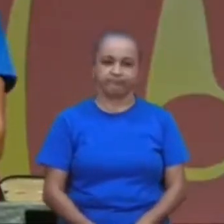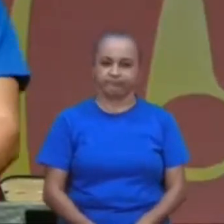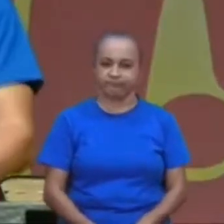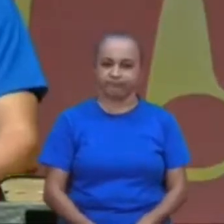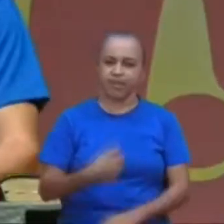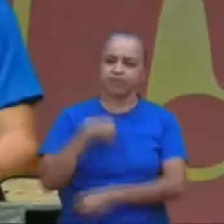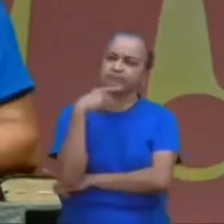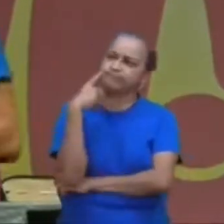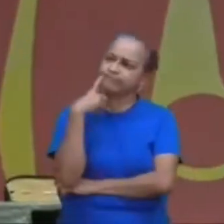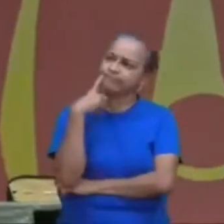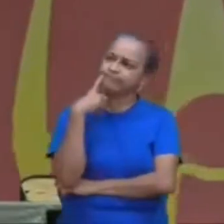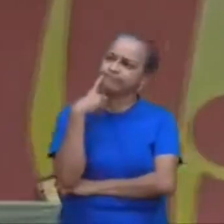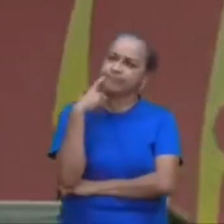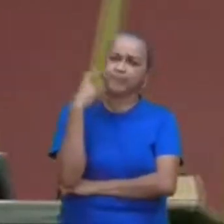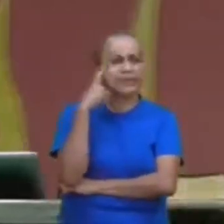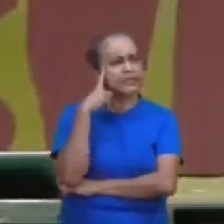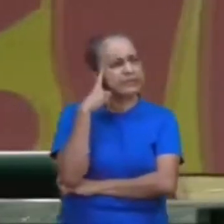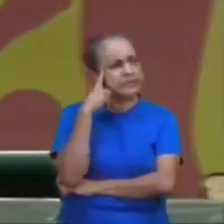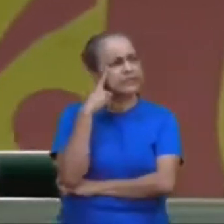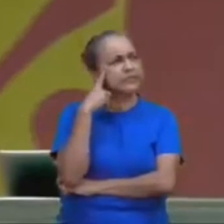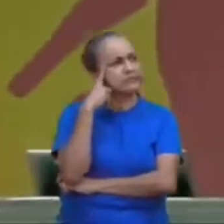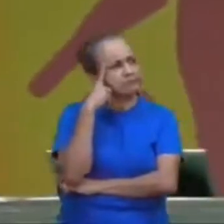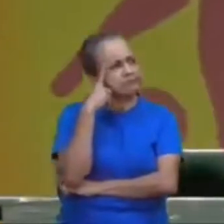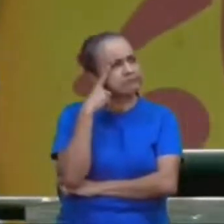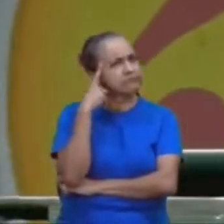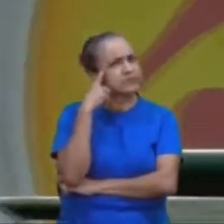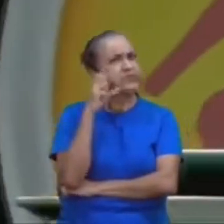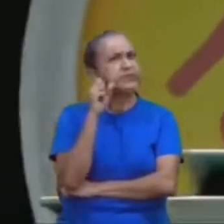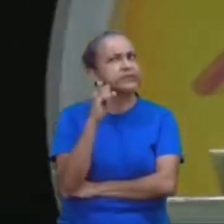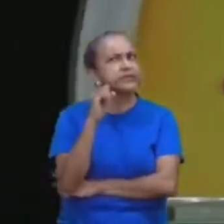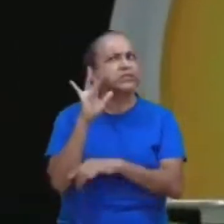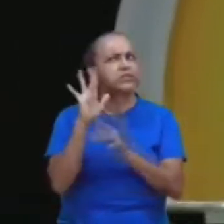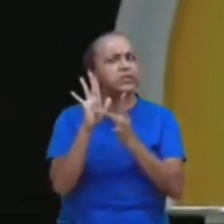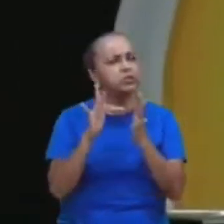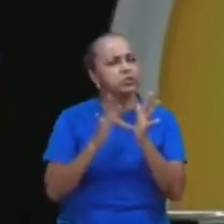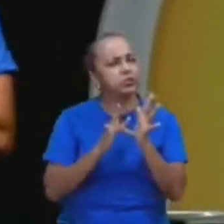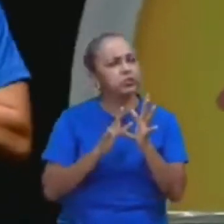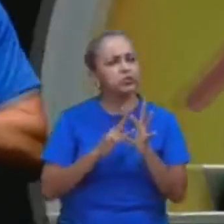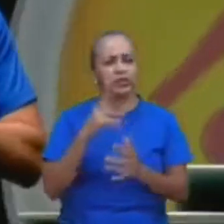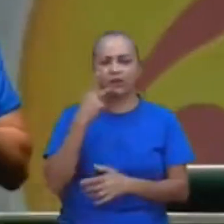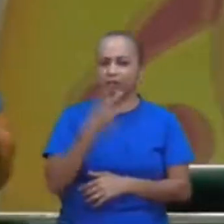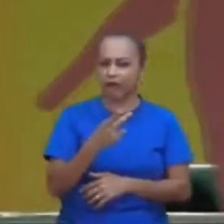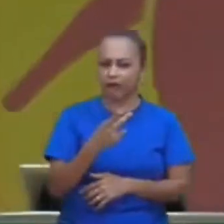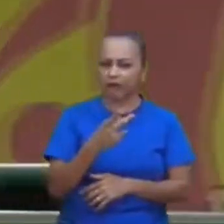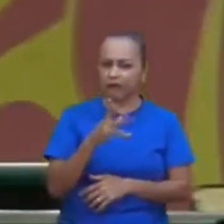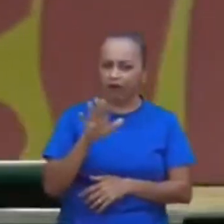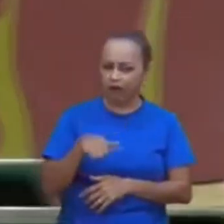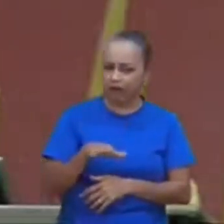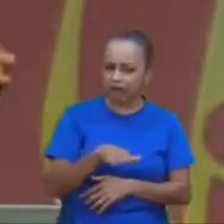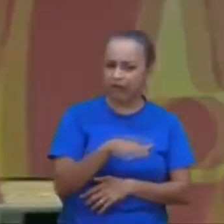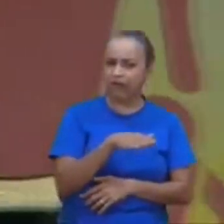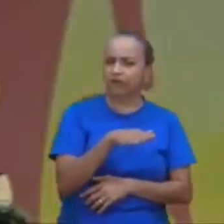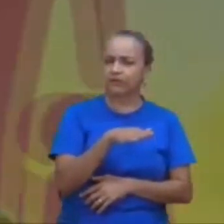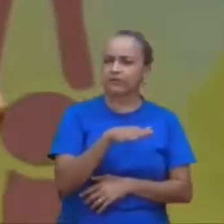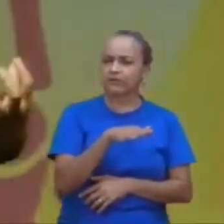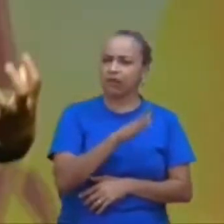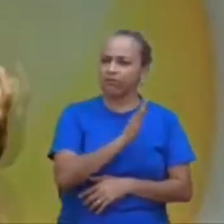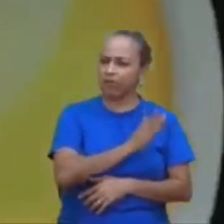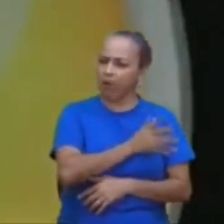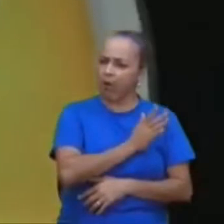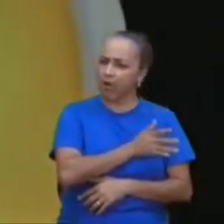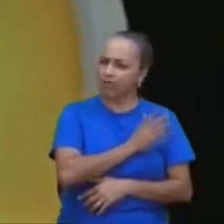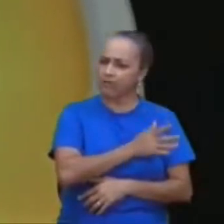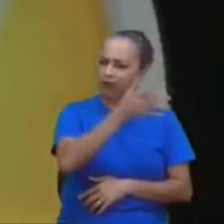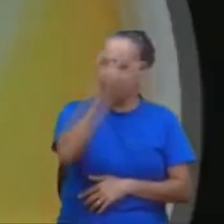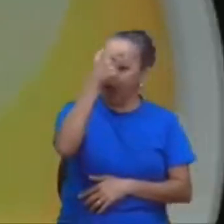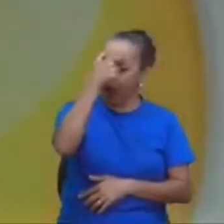aí eu fiquei pensando, se Jesus, está falando, que as crianças, realmente, esse coração de criança, faz